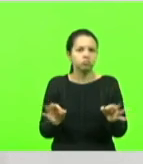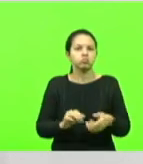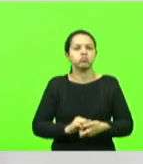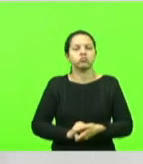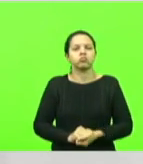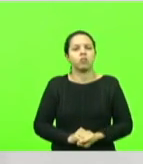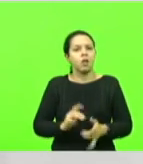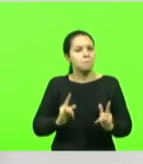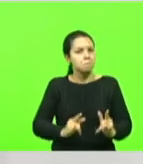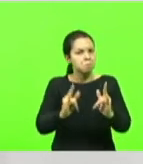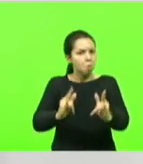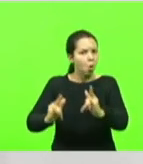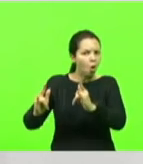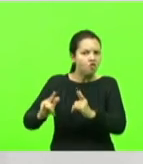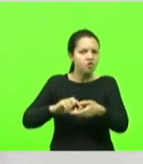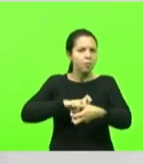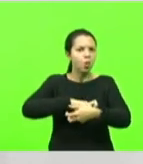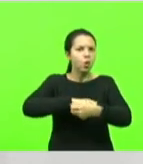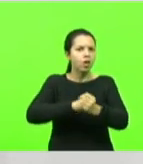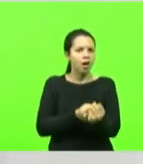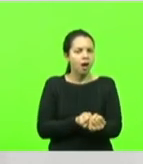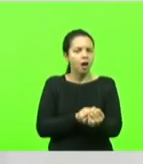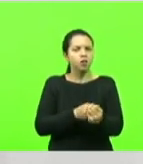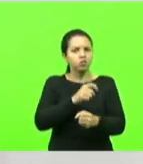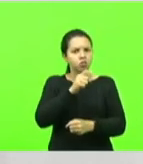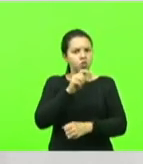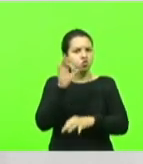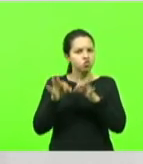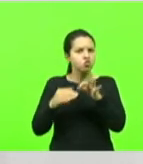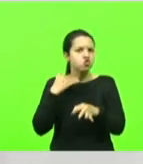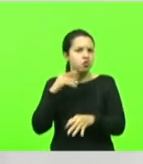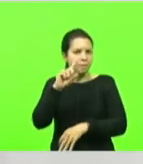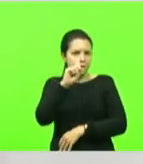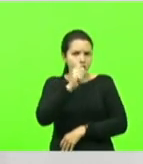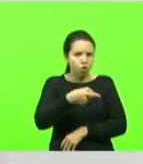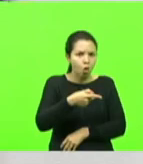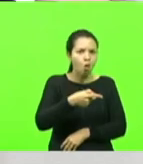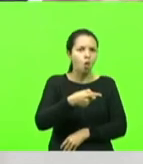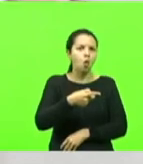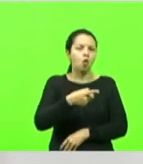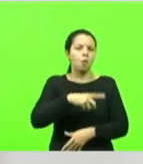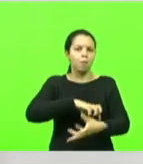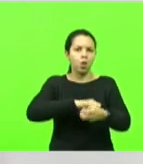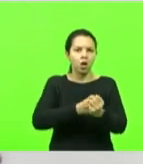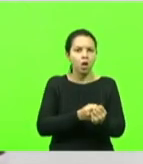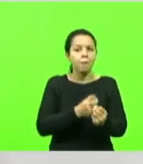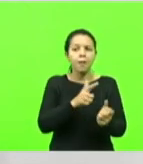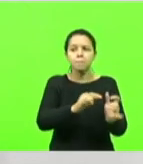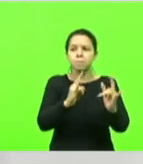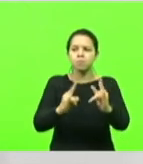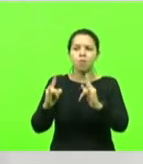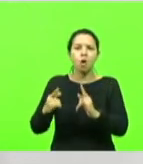Imóveis bloqueados determinados pela justiça. A justiça bloqueou, determinou o bloqueio. Mas nenhum tem imóvel nenhum